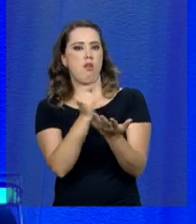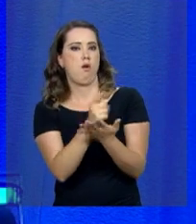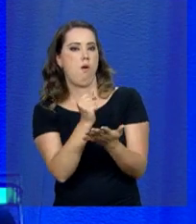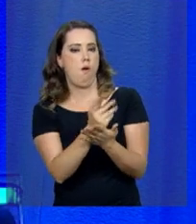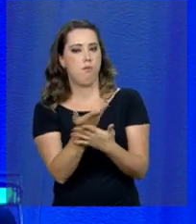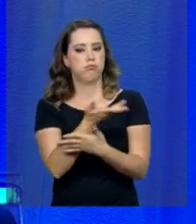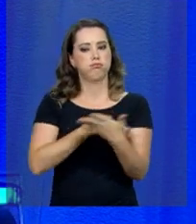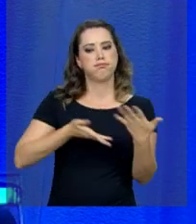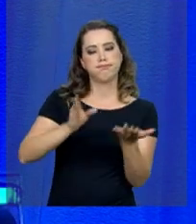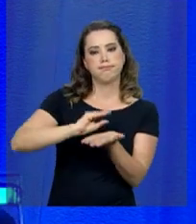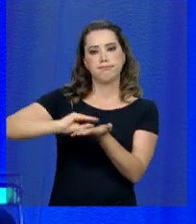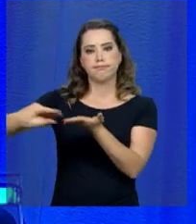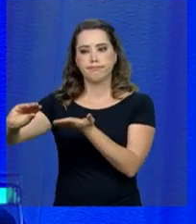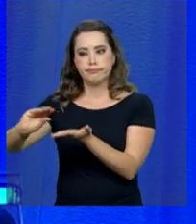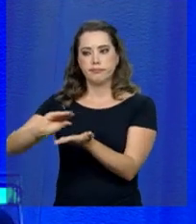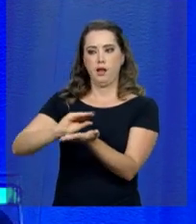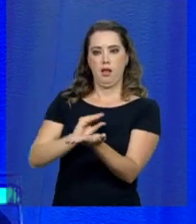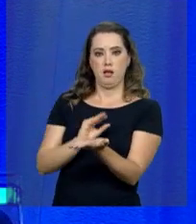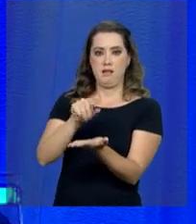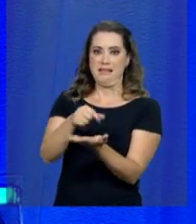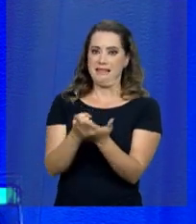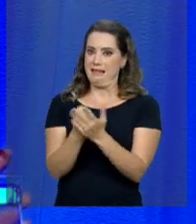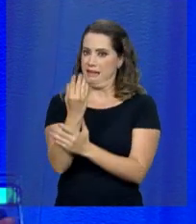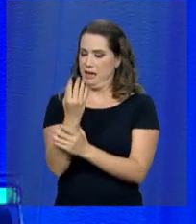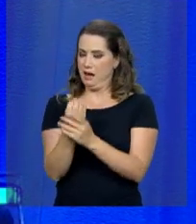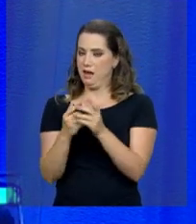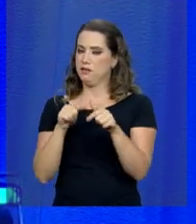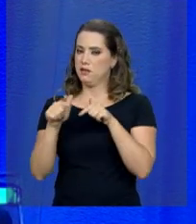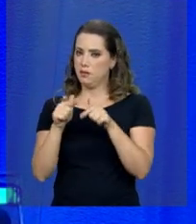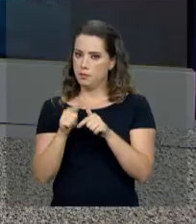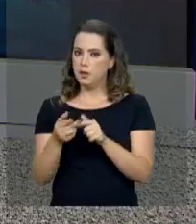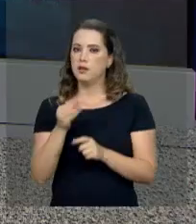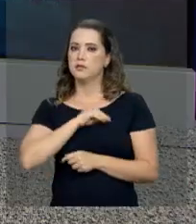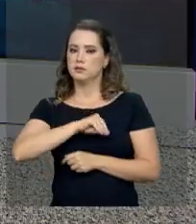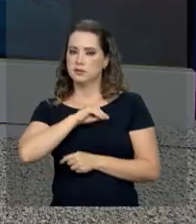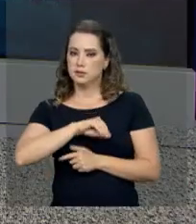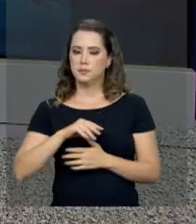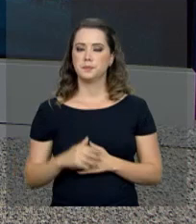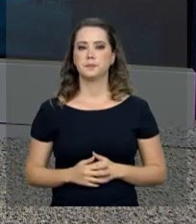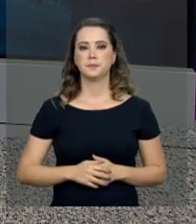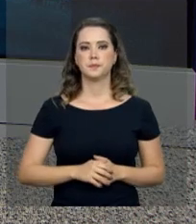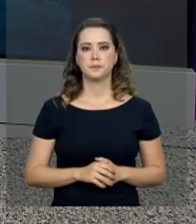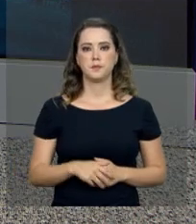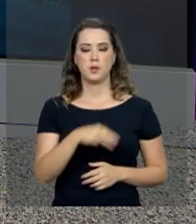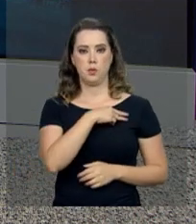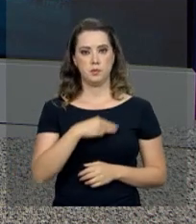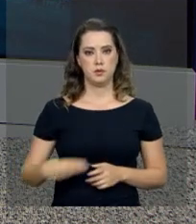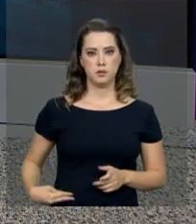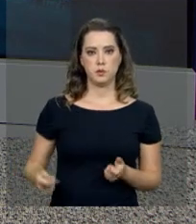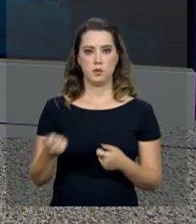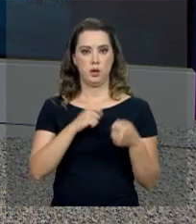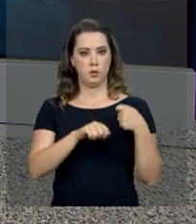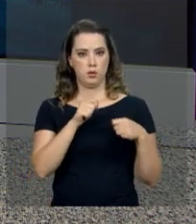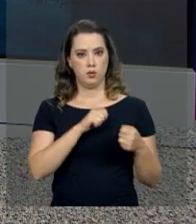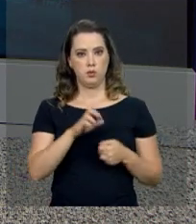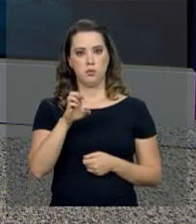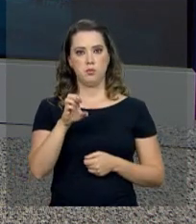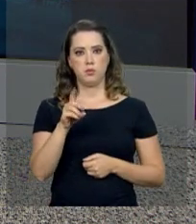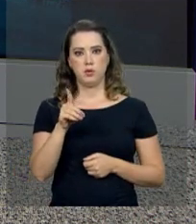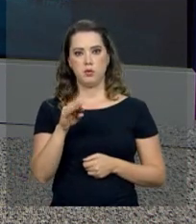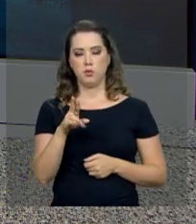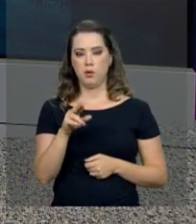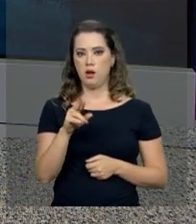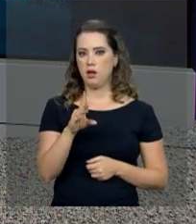investir, gerar empregos e, naturalmente, renda. O ministro da Fazenda, Eduardo Guardia, também